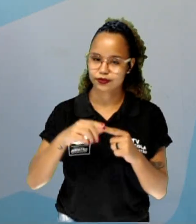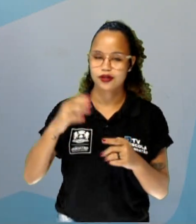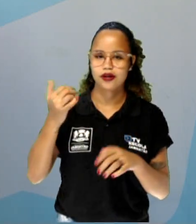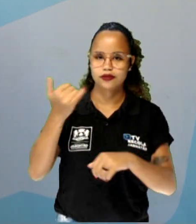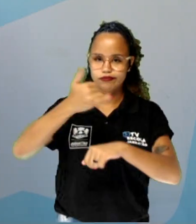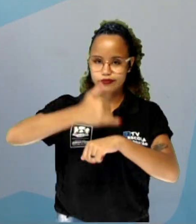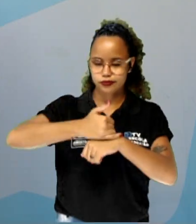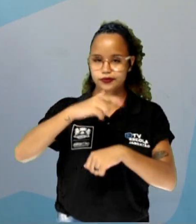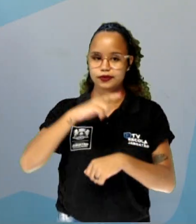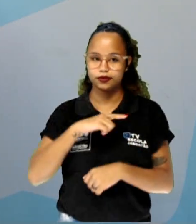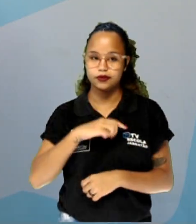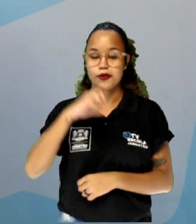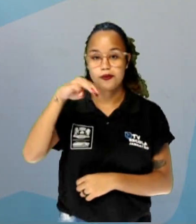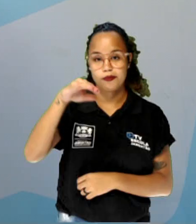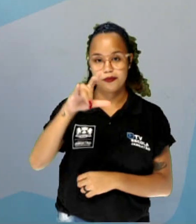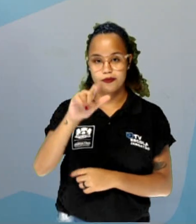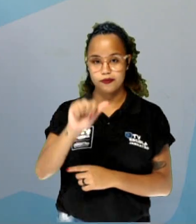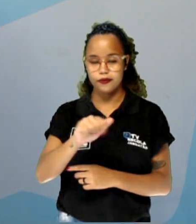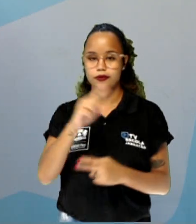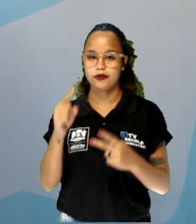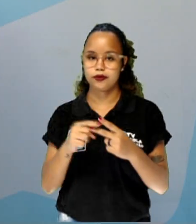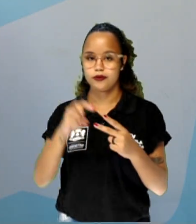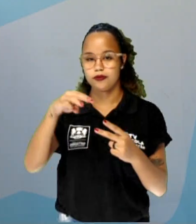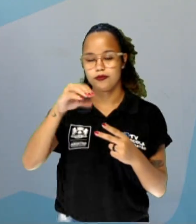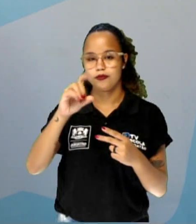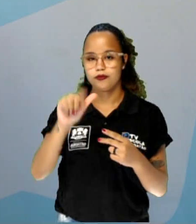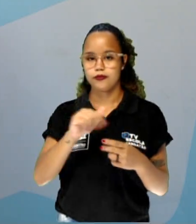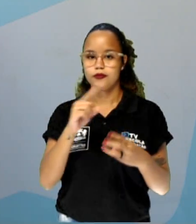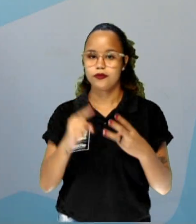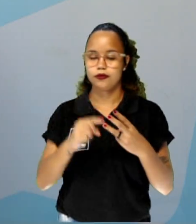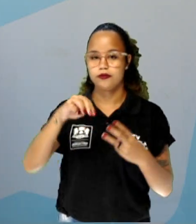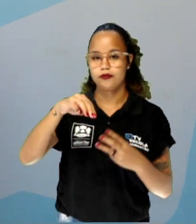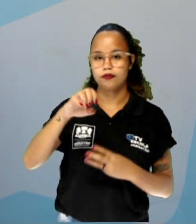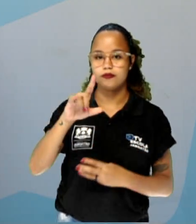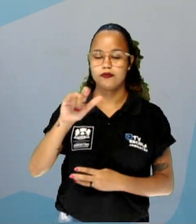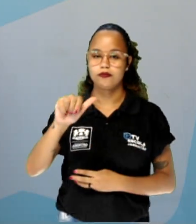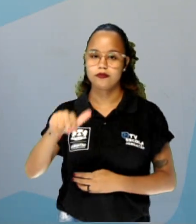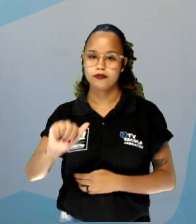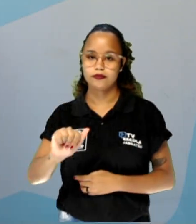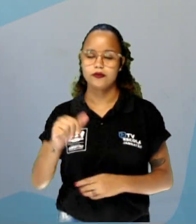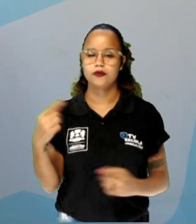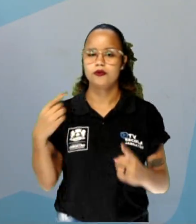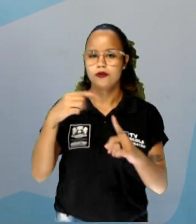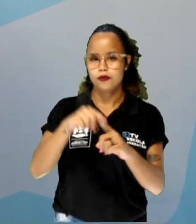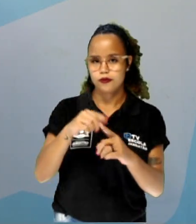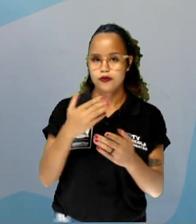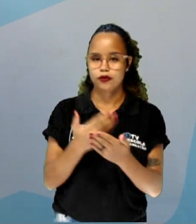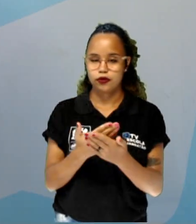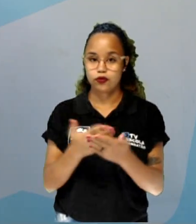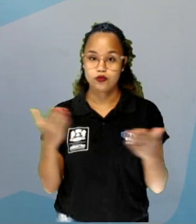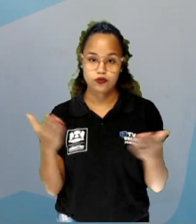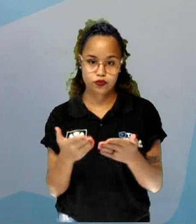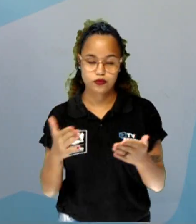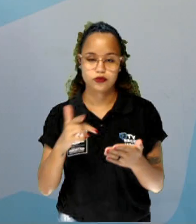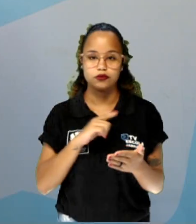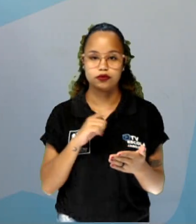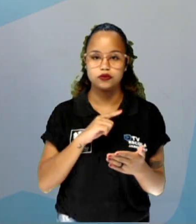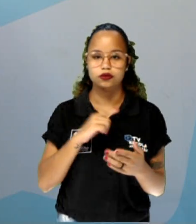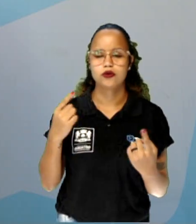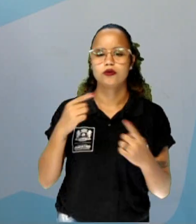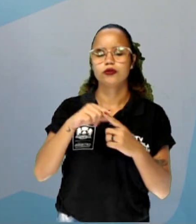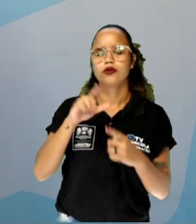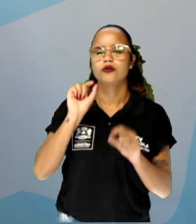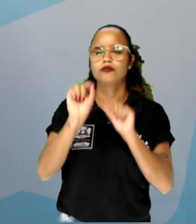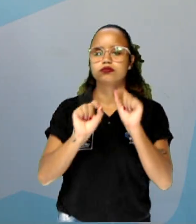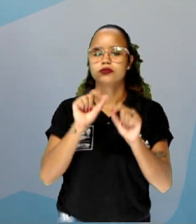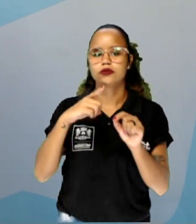e mediana. O objetivo da aula de hoje é obter os valores de medidas de tendência central de uma pesquisa